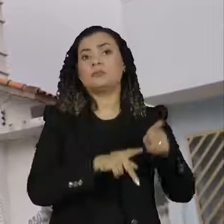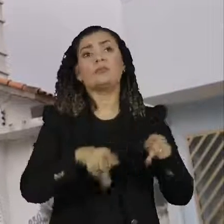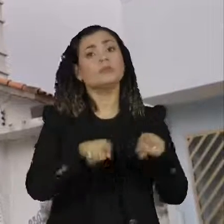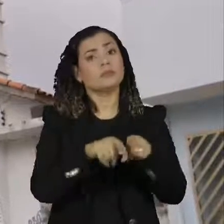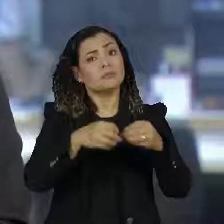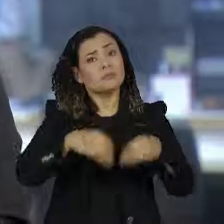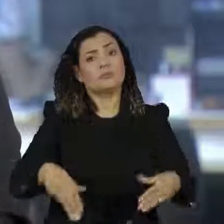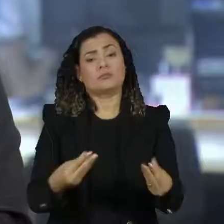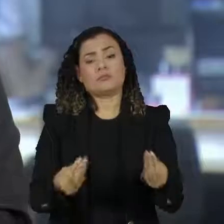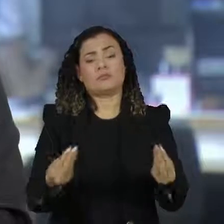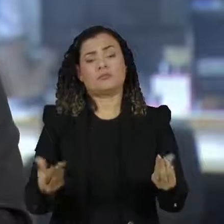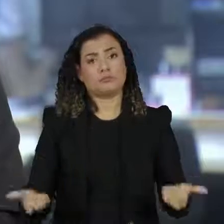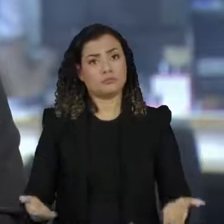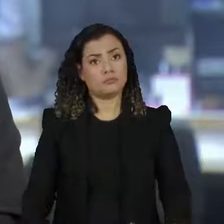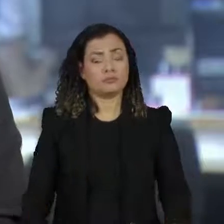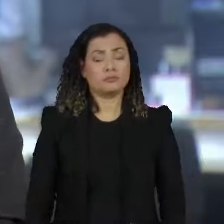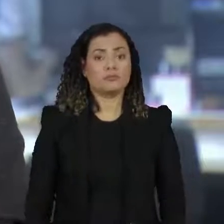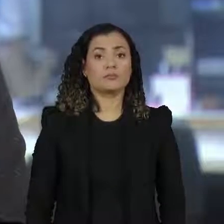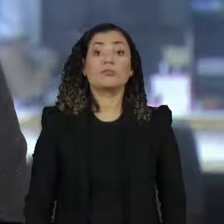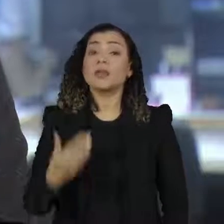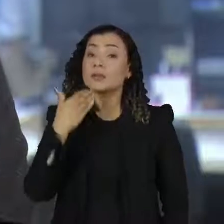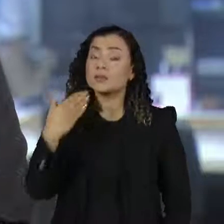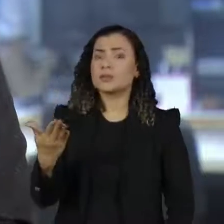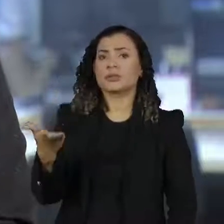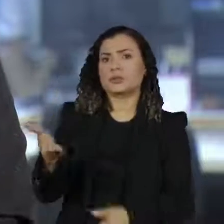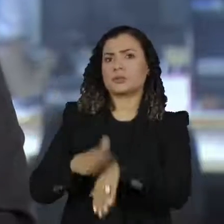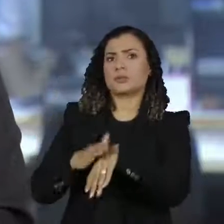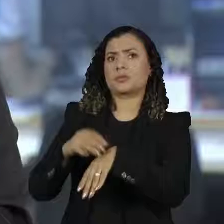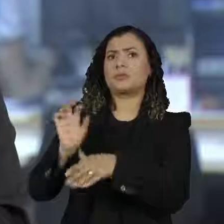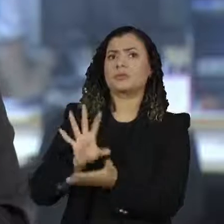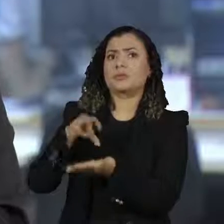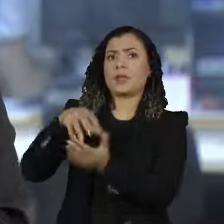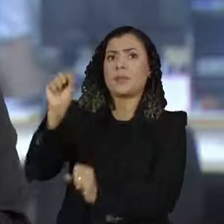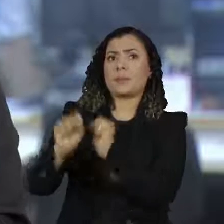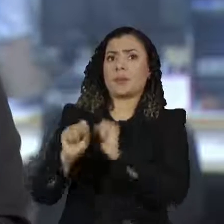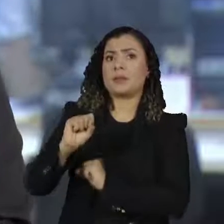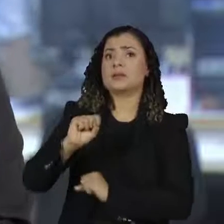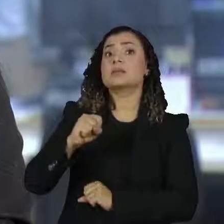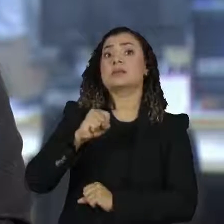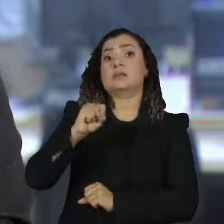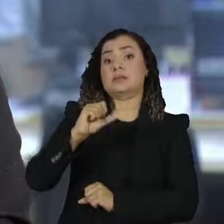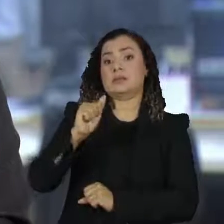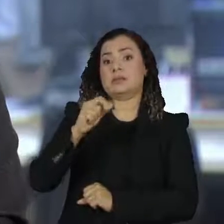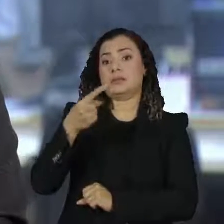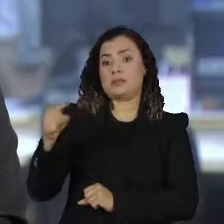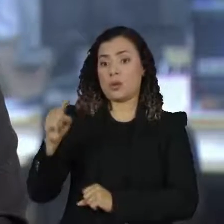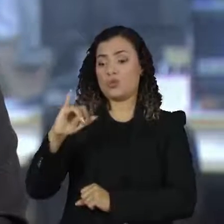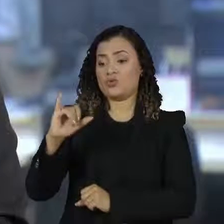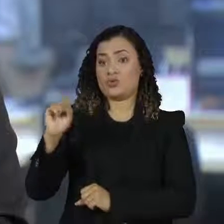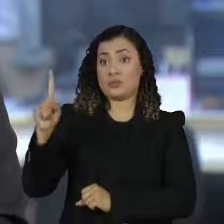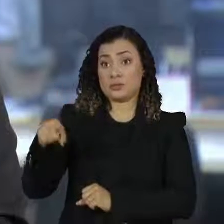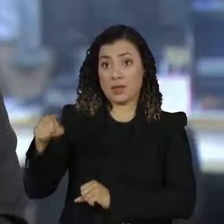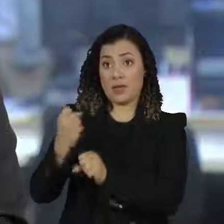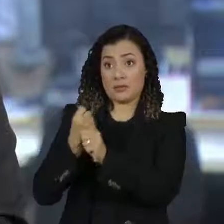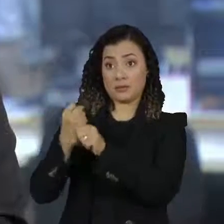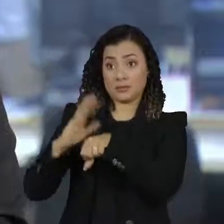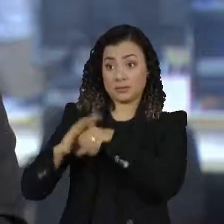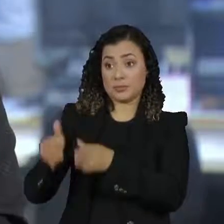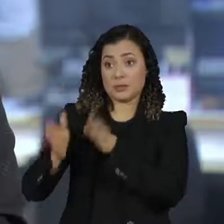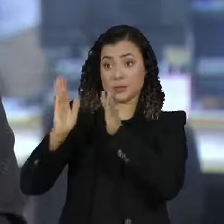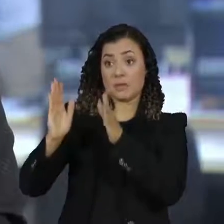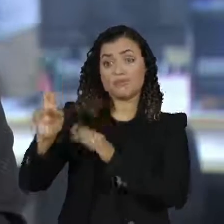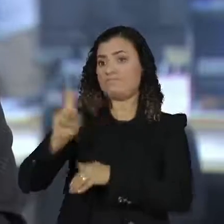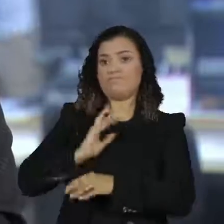perdendo. A gente pediu um posicionamento da incorporadora São José, responsável pela construção, mas até o momento não tivemos